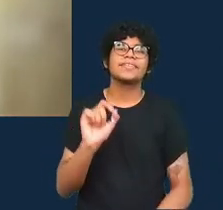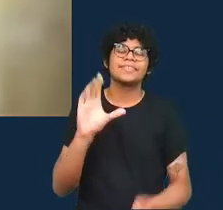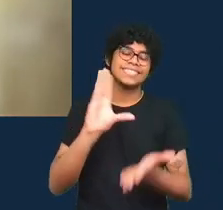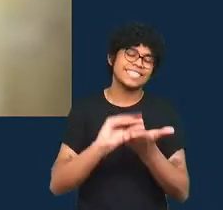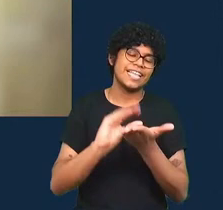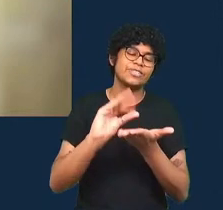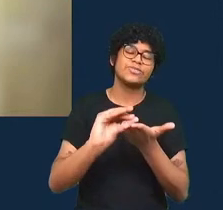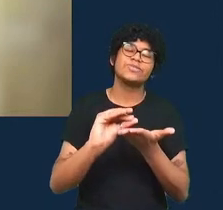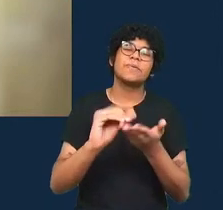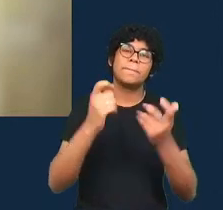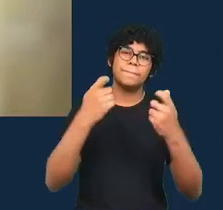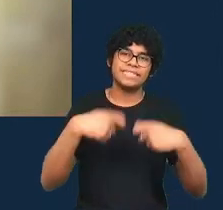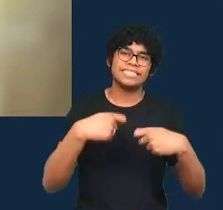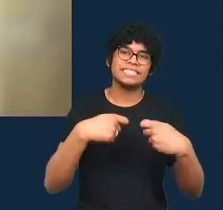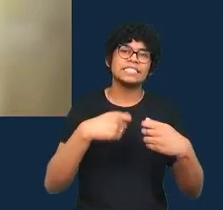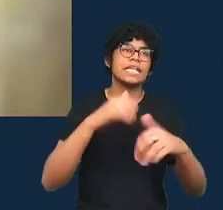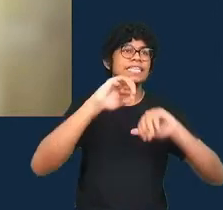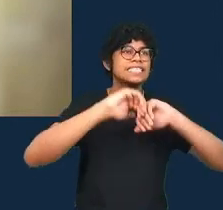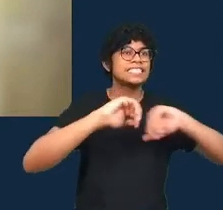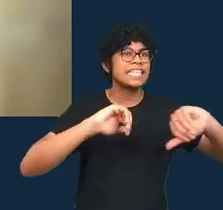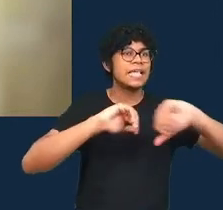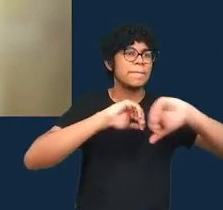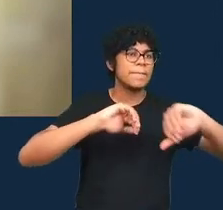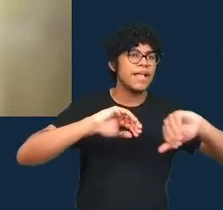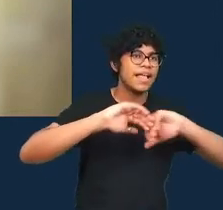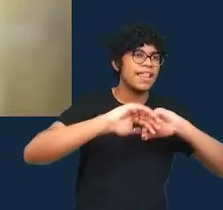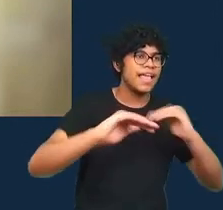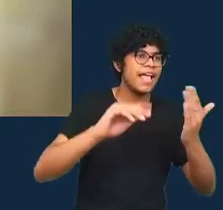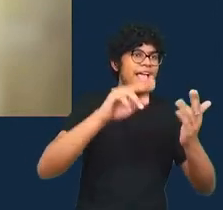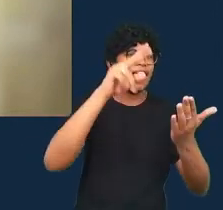classificação demarcação interpretação